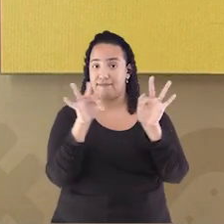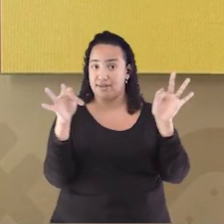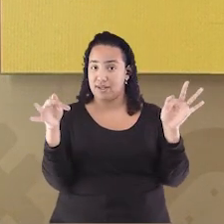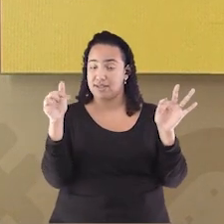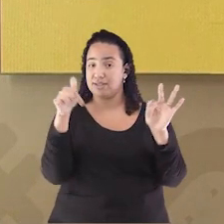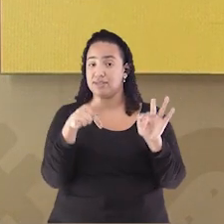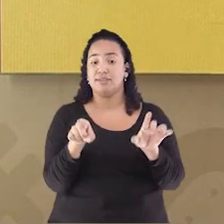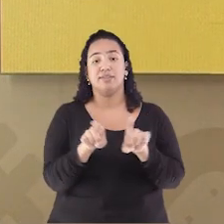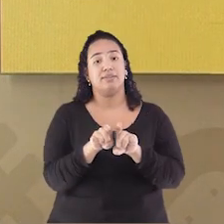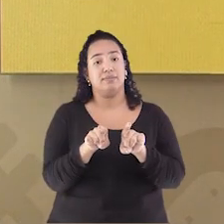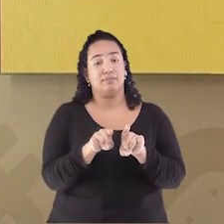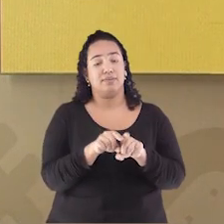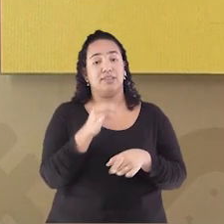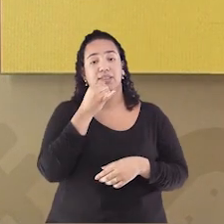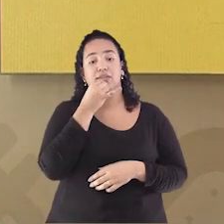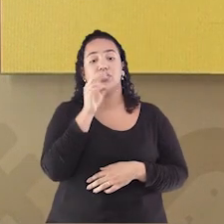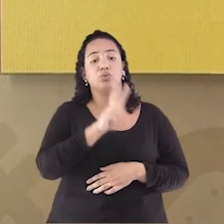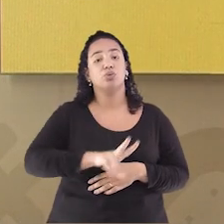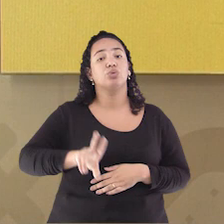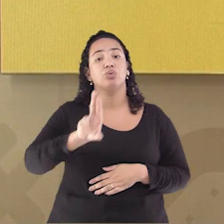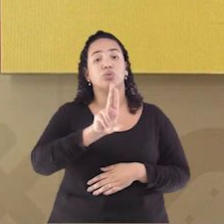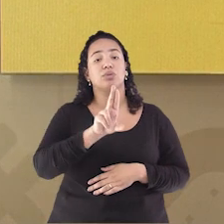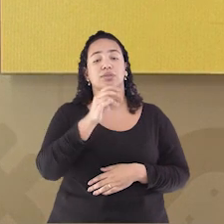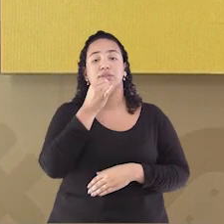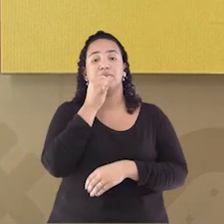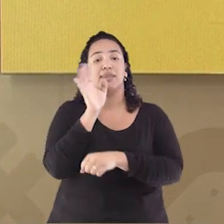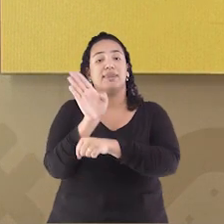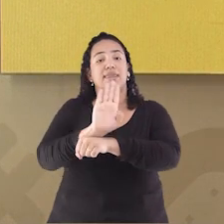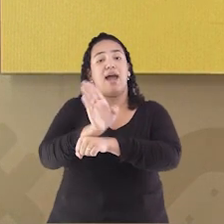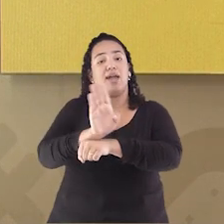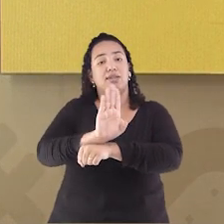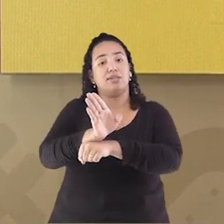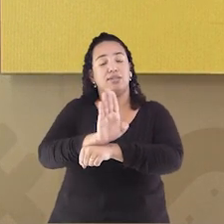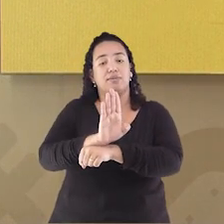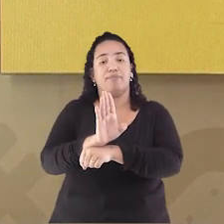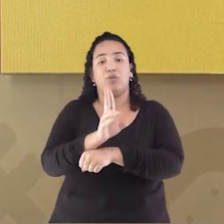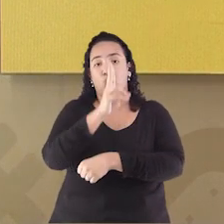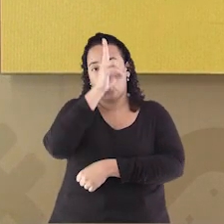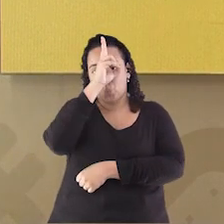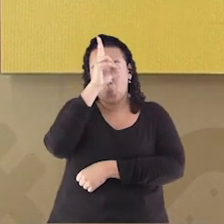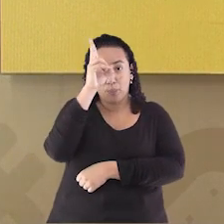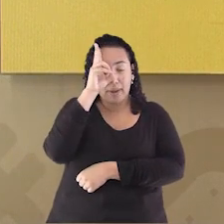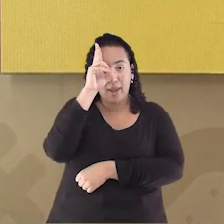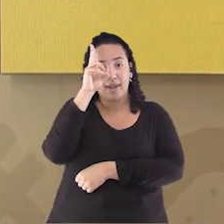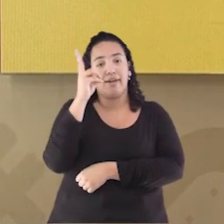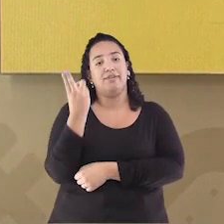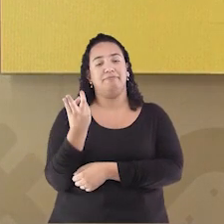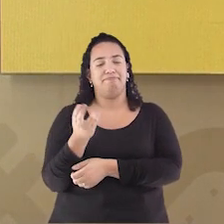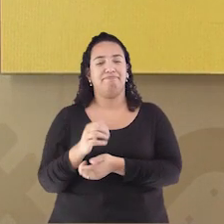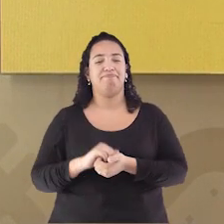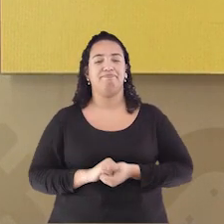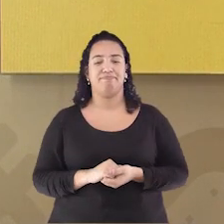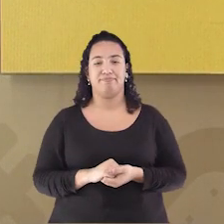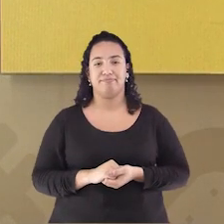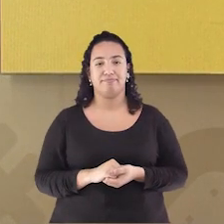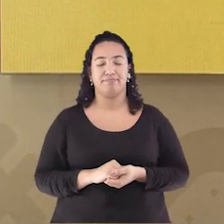Também é usada Para tomar um táxi Um Uber E etc Da